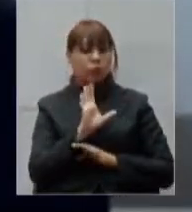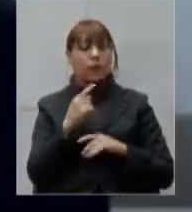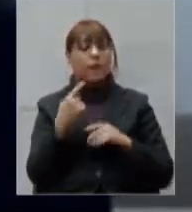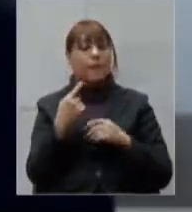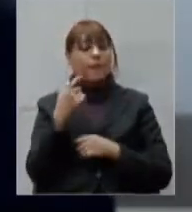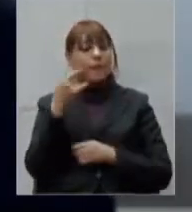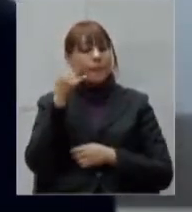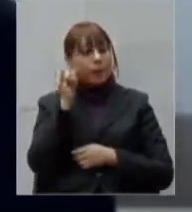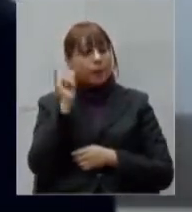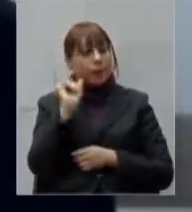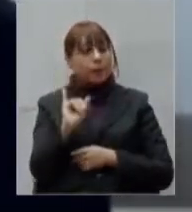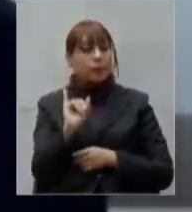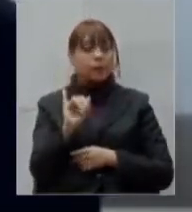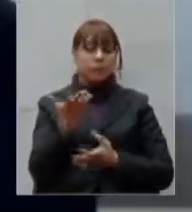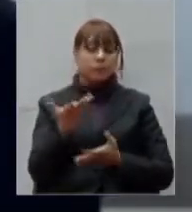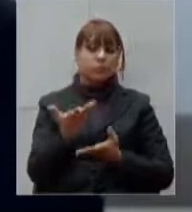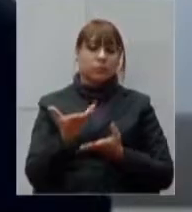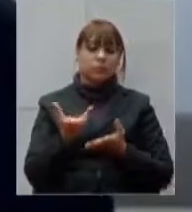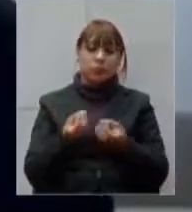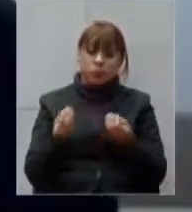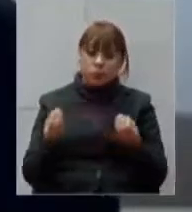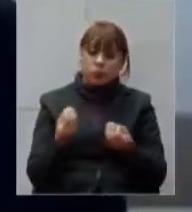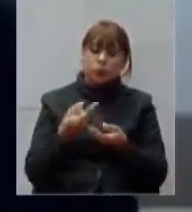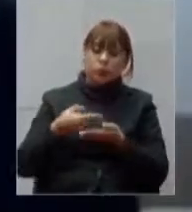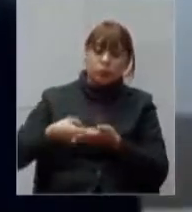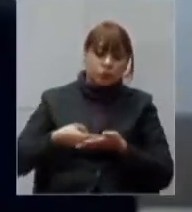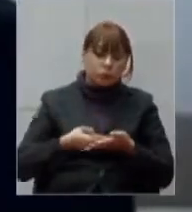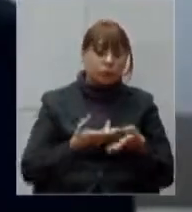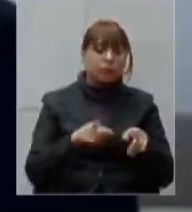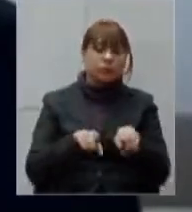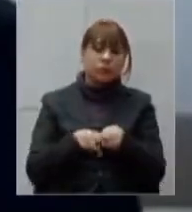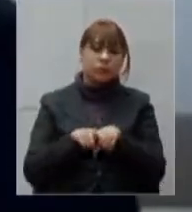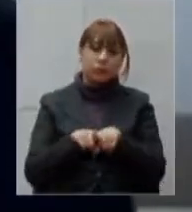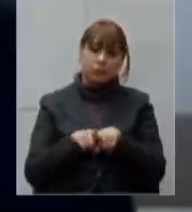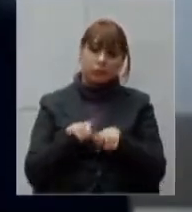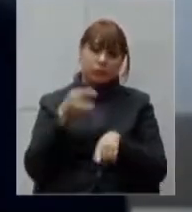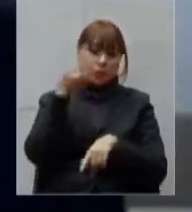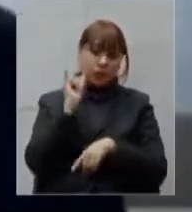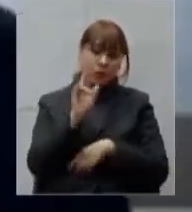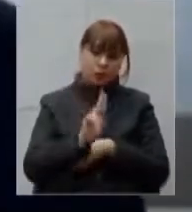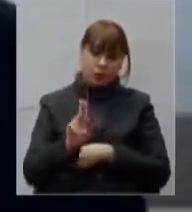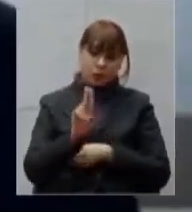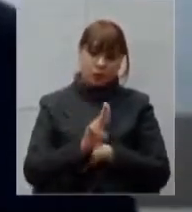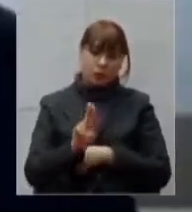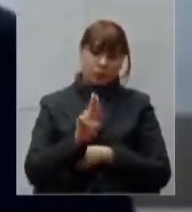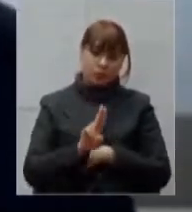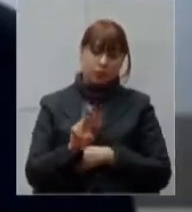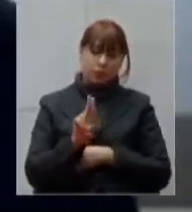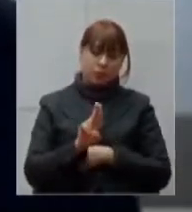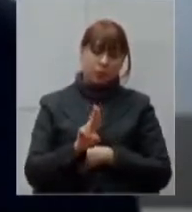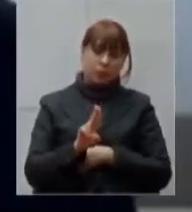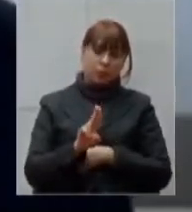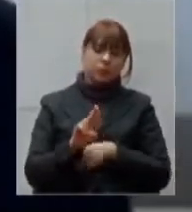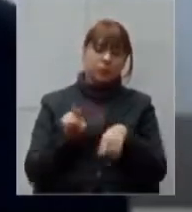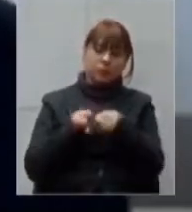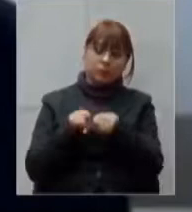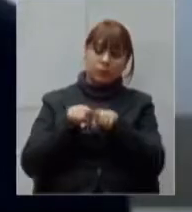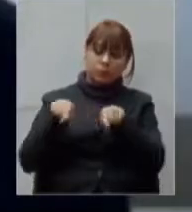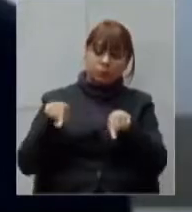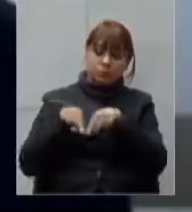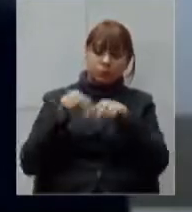laboratórios e não pressionar os leitos de UBI evidentemente até de enfermaria e portanto